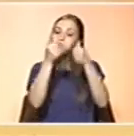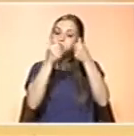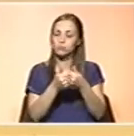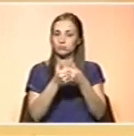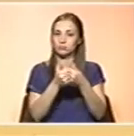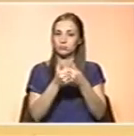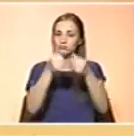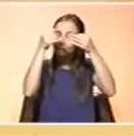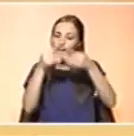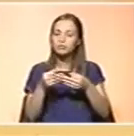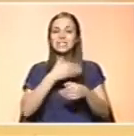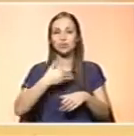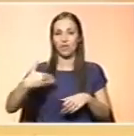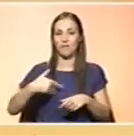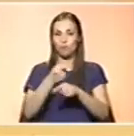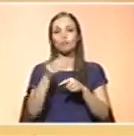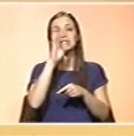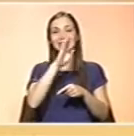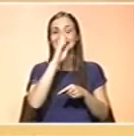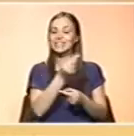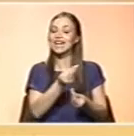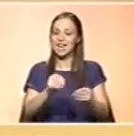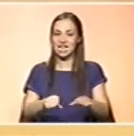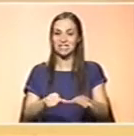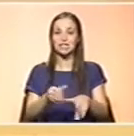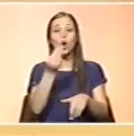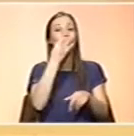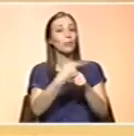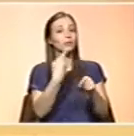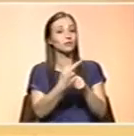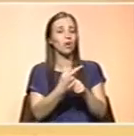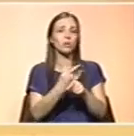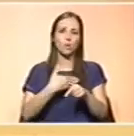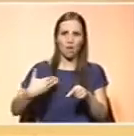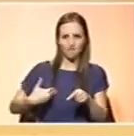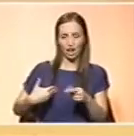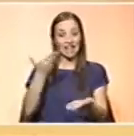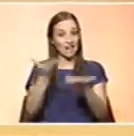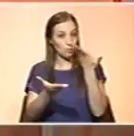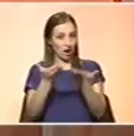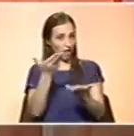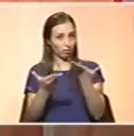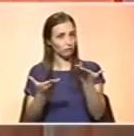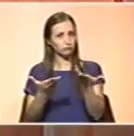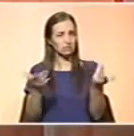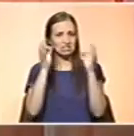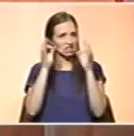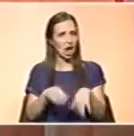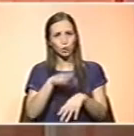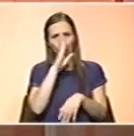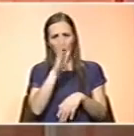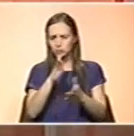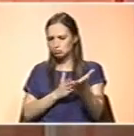alimentação saudável, porque uma criança que tem uma alimentação saudável e equilibrada vai perpetuar esses hábitos para a vida.